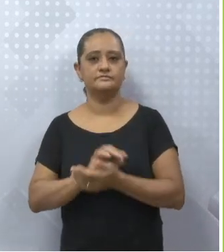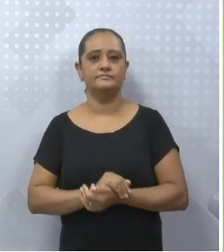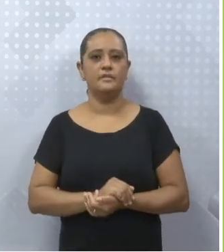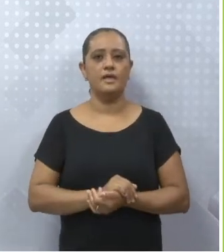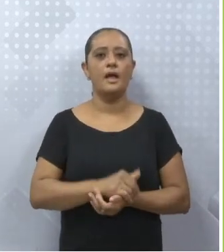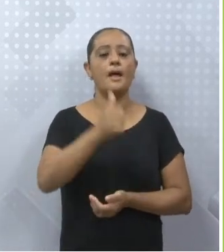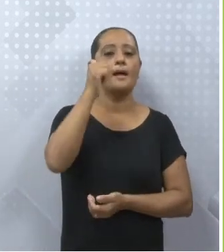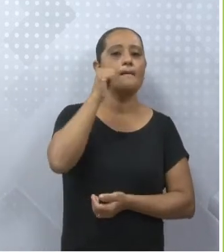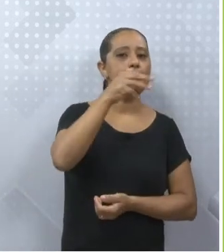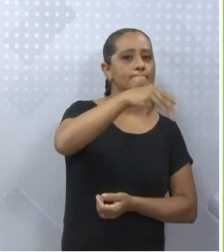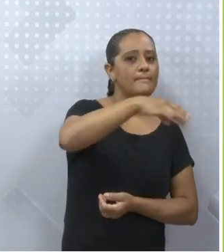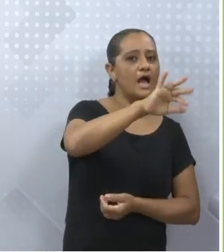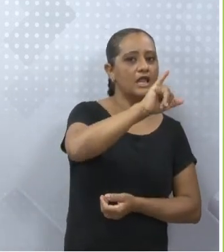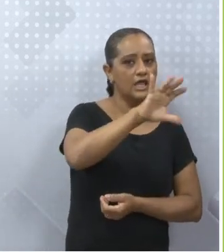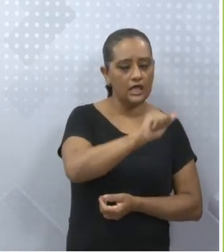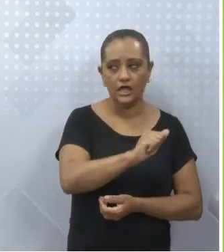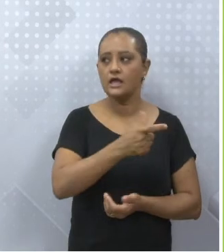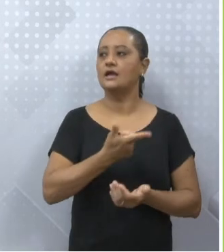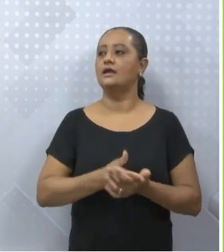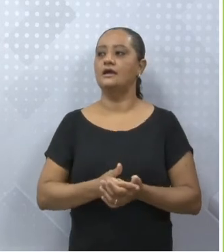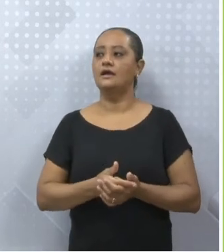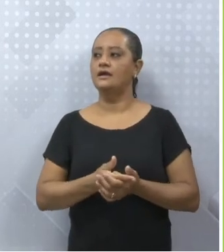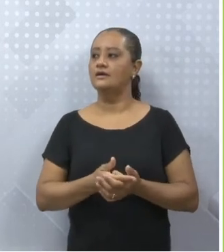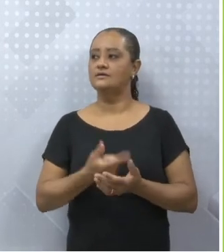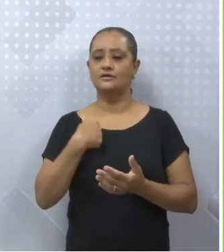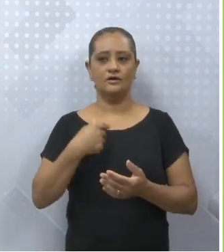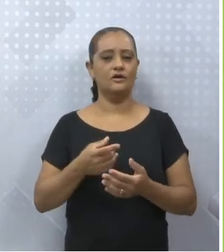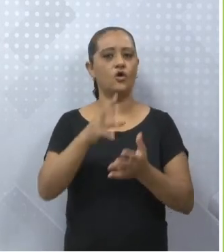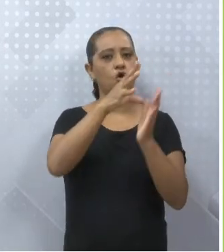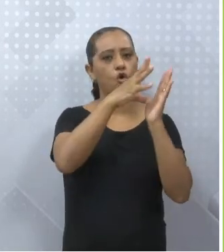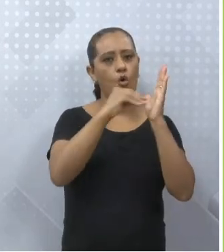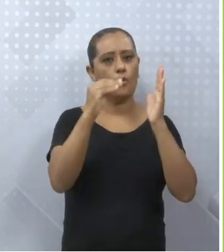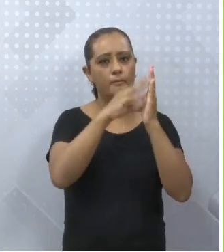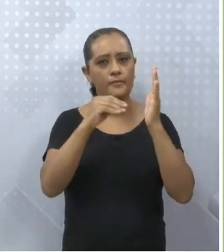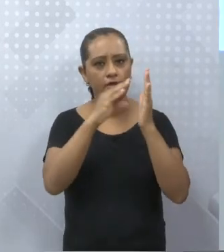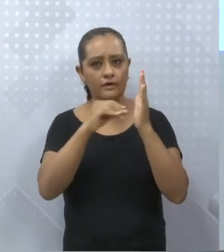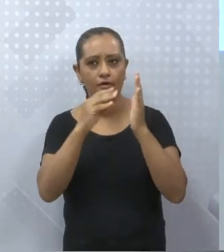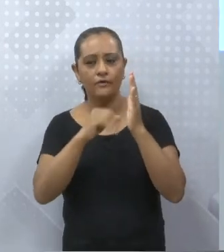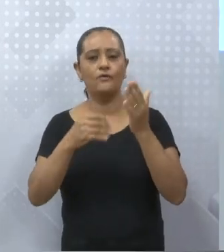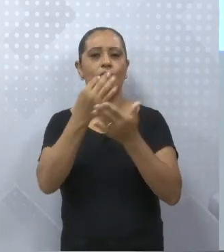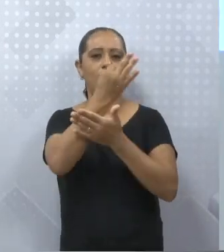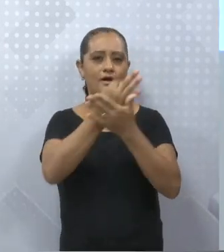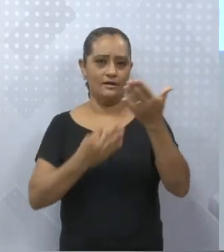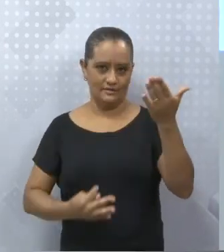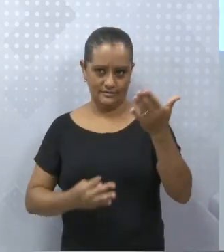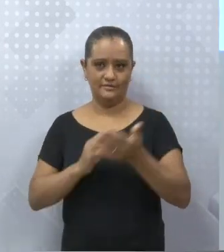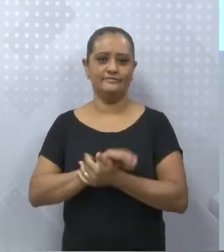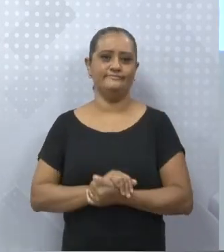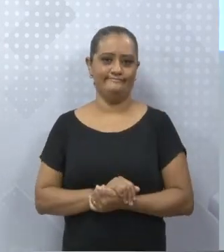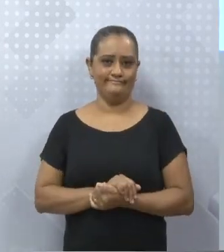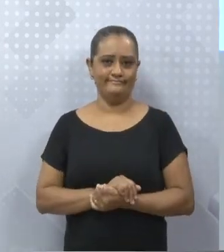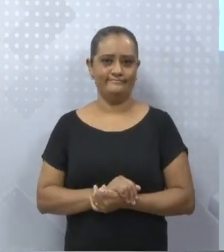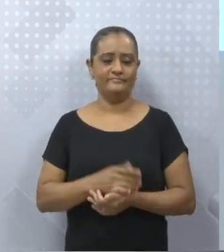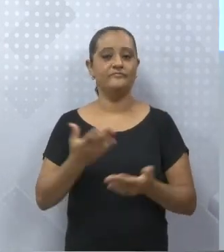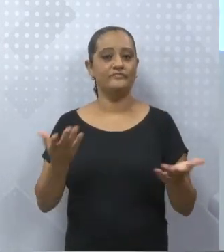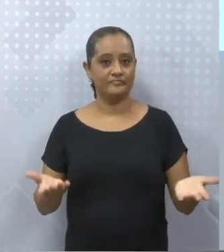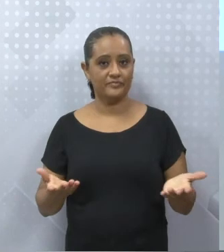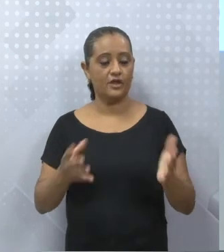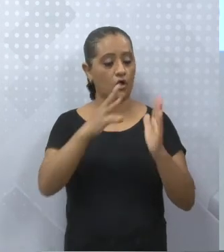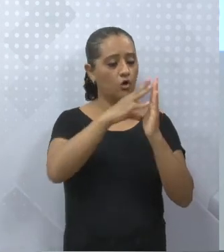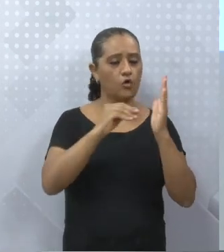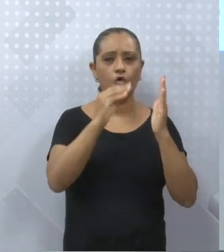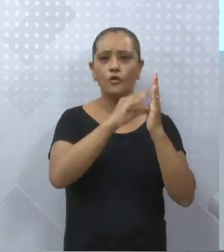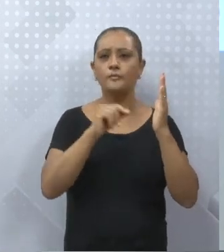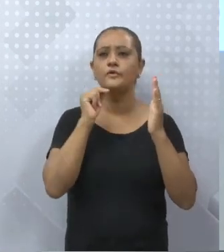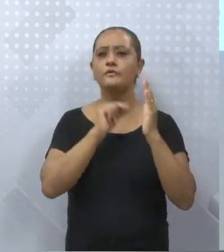já sabe. Eu já expliquei. Logo, que tipo de predicação é essa? Maria Eduarda copiou. Copiou? Qual é a pergunta que você faz?